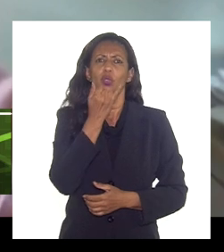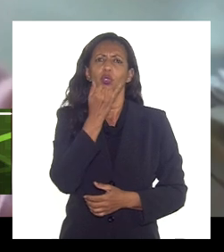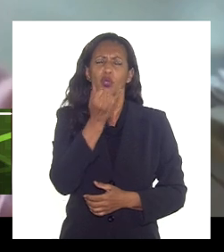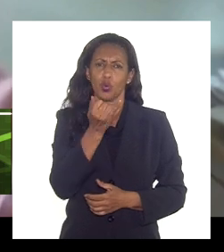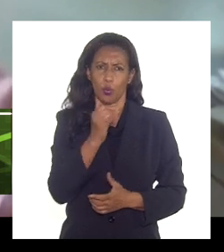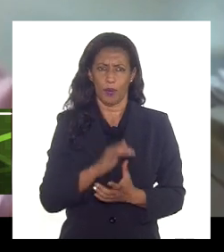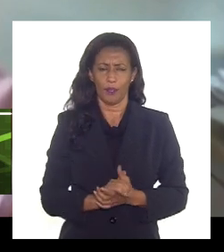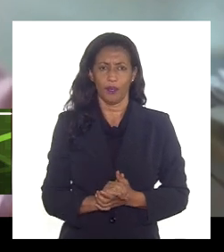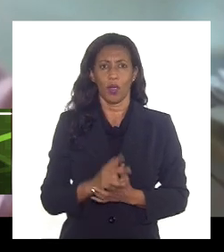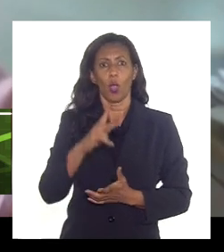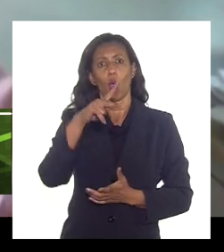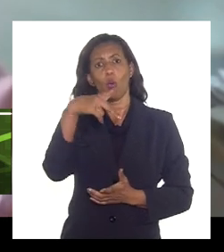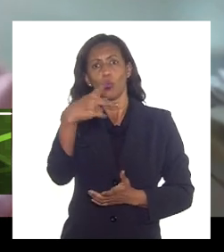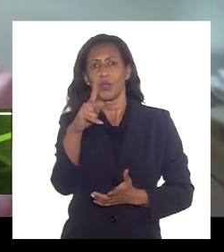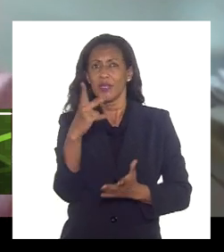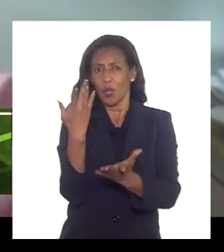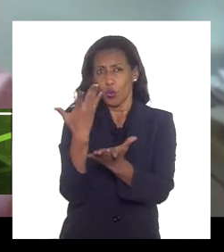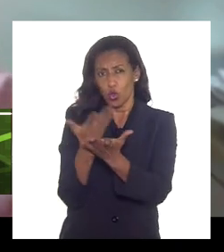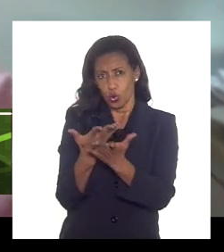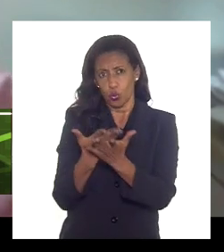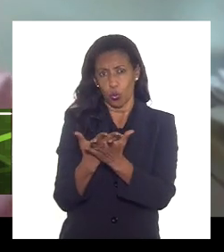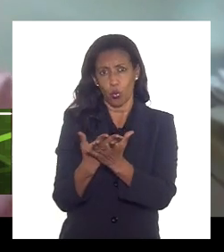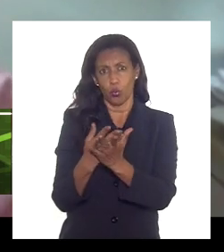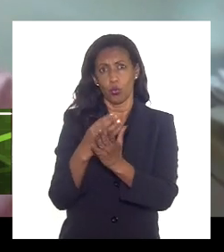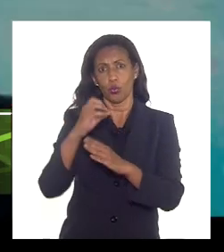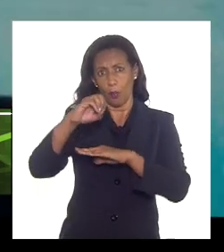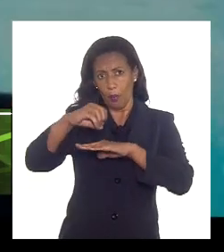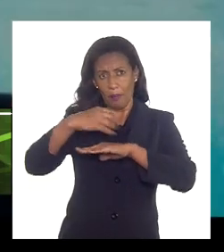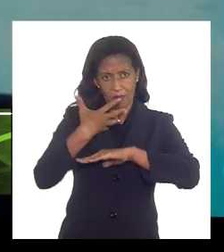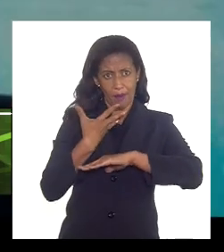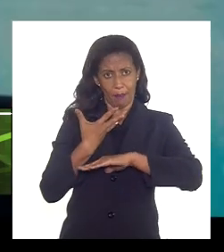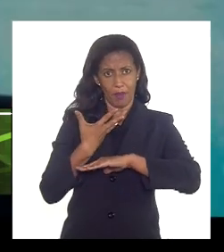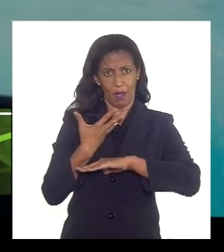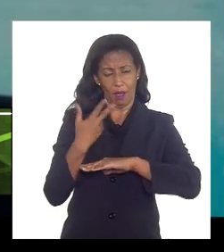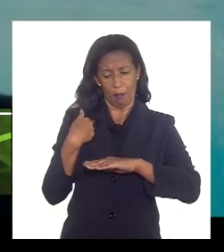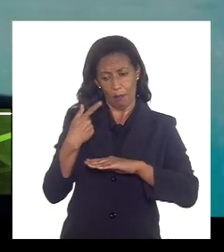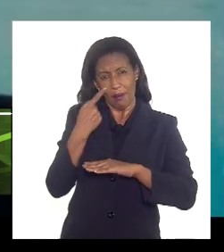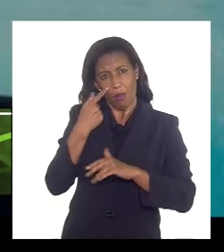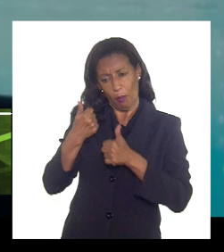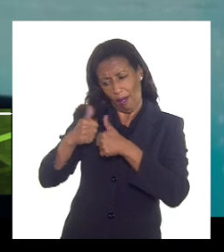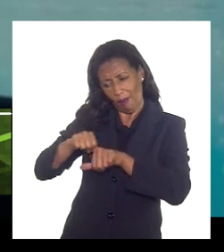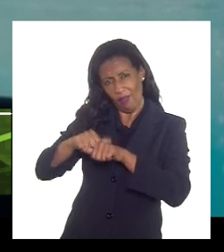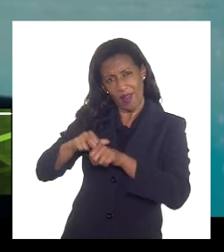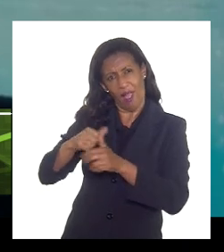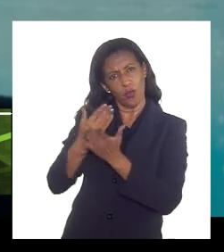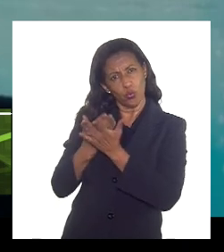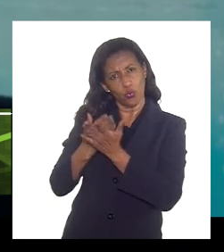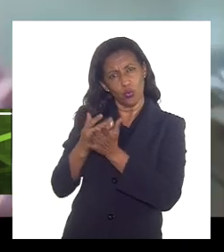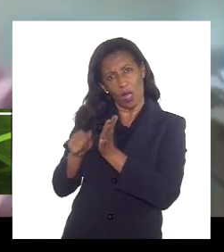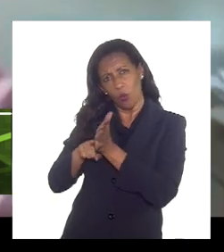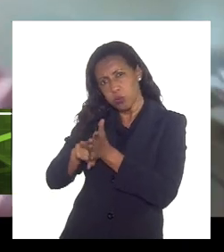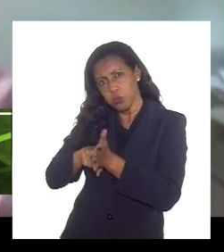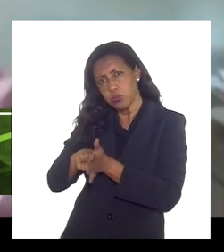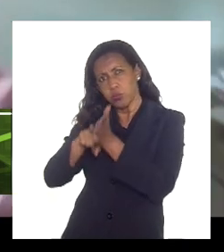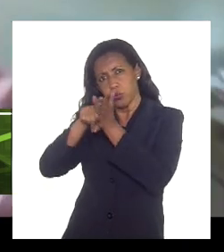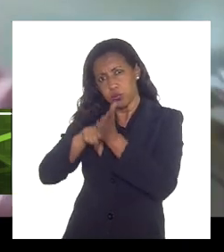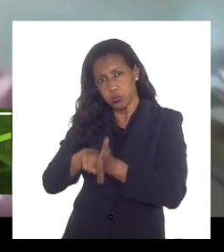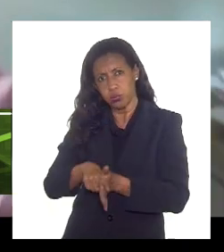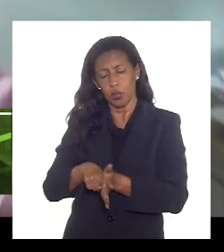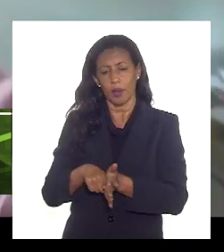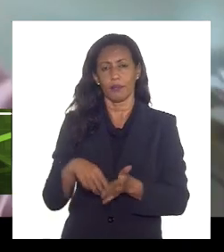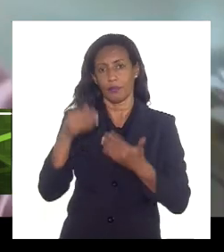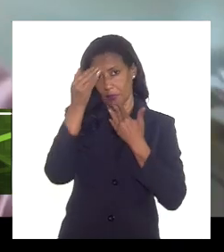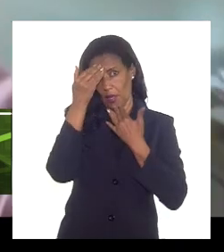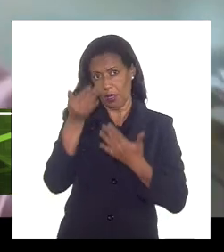acadêmico para que a gente possa consultá-lo com certeza deputado Luiz Paulo encaminharia encaminharia o deputado Valdeck